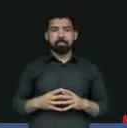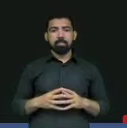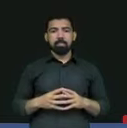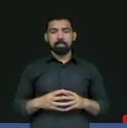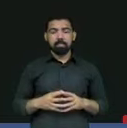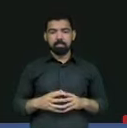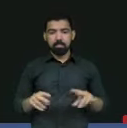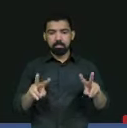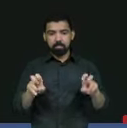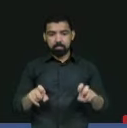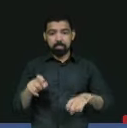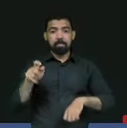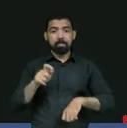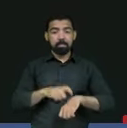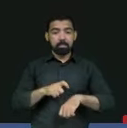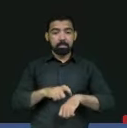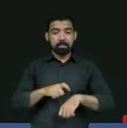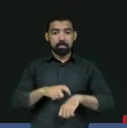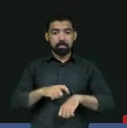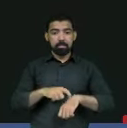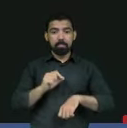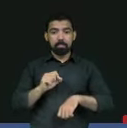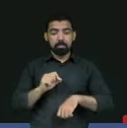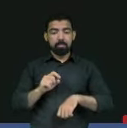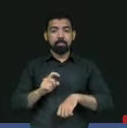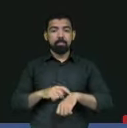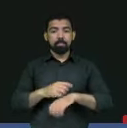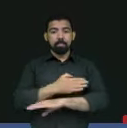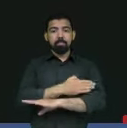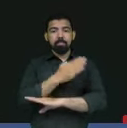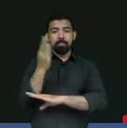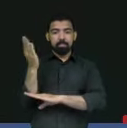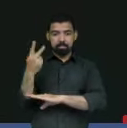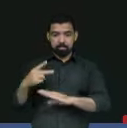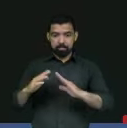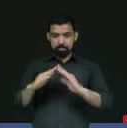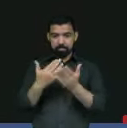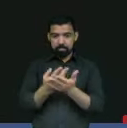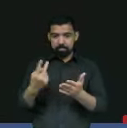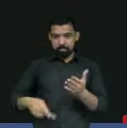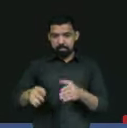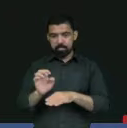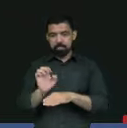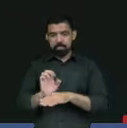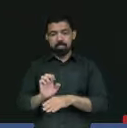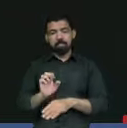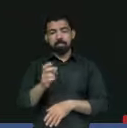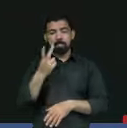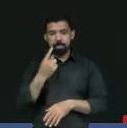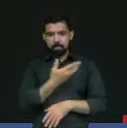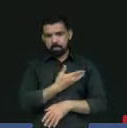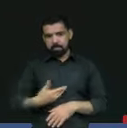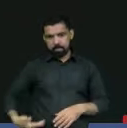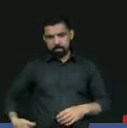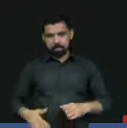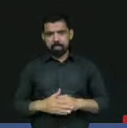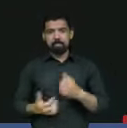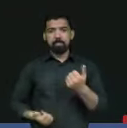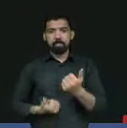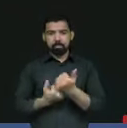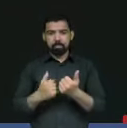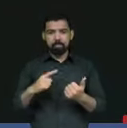integral no ensino fundamental do nosso Estado. O início do apoio do governo do Estado,